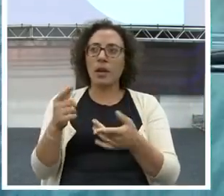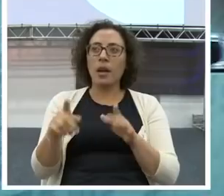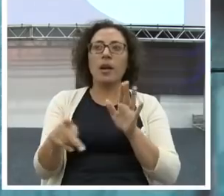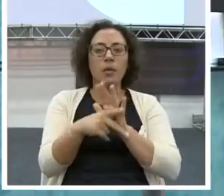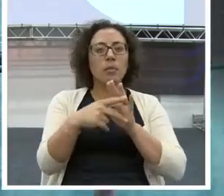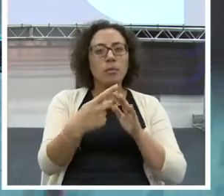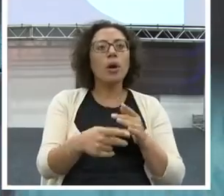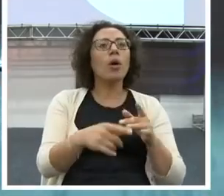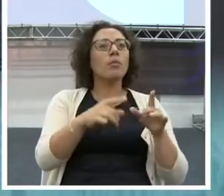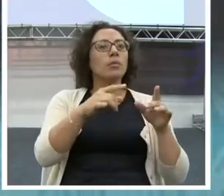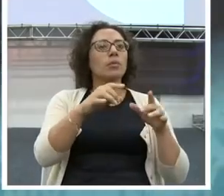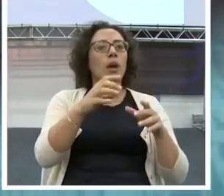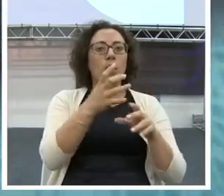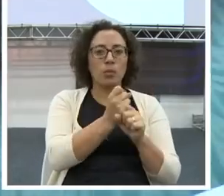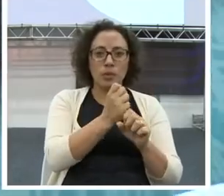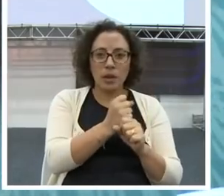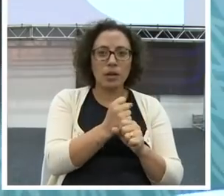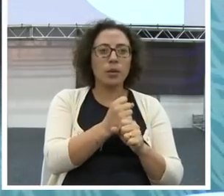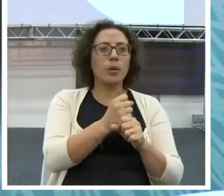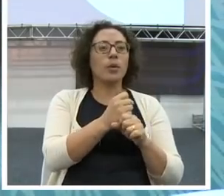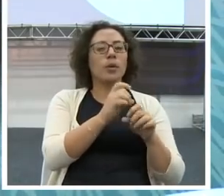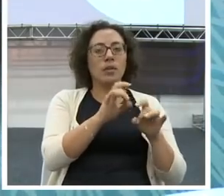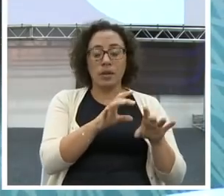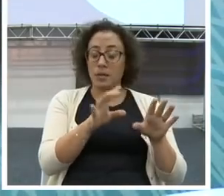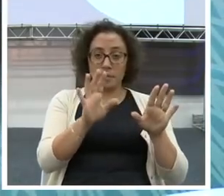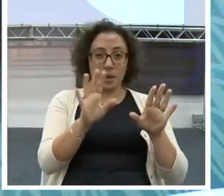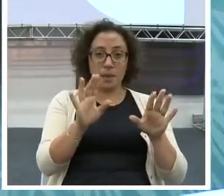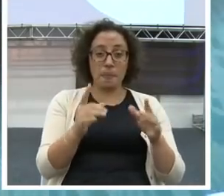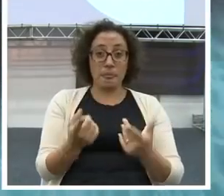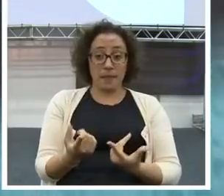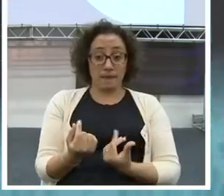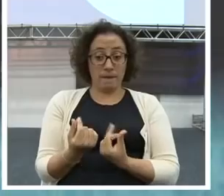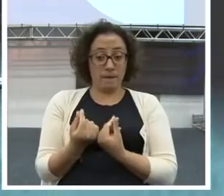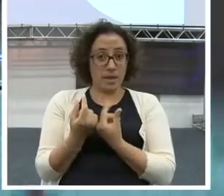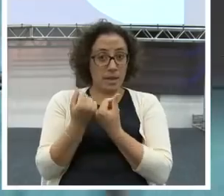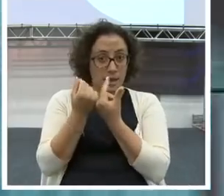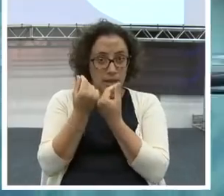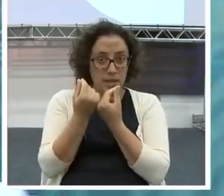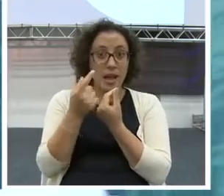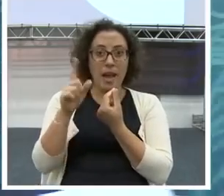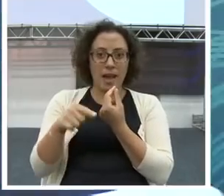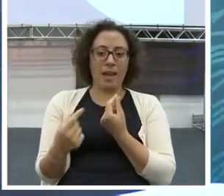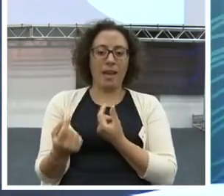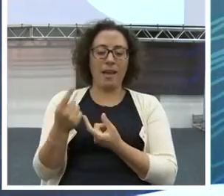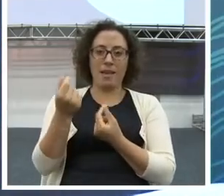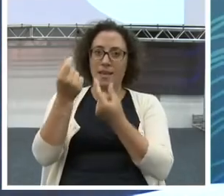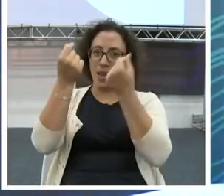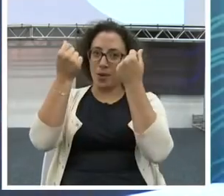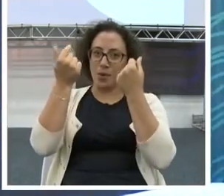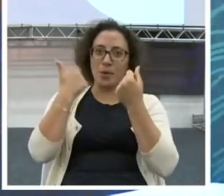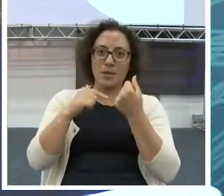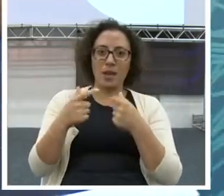contabilista, isso aí. Mas, para o financista, financista é quem fica rico. Economista, contabilista,